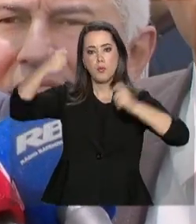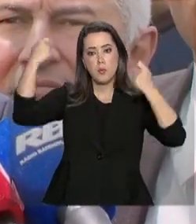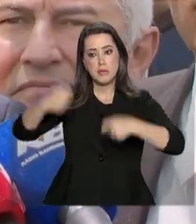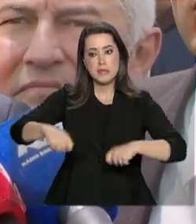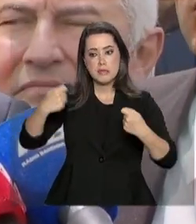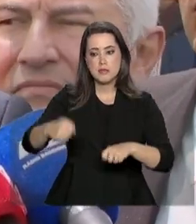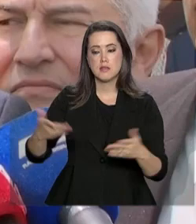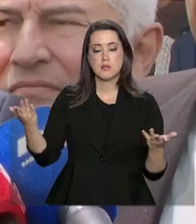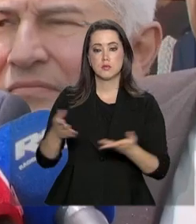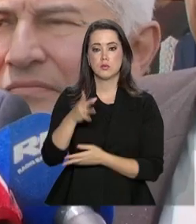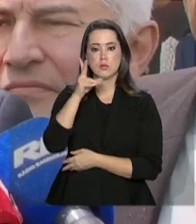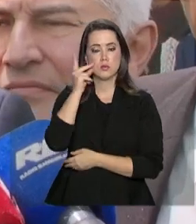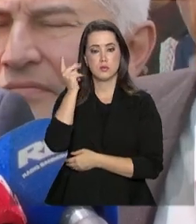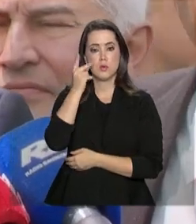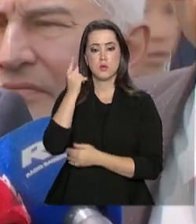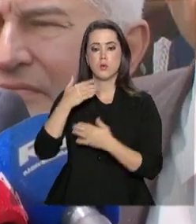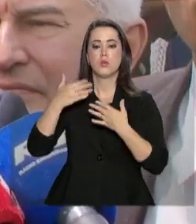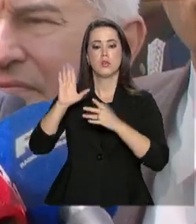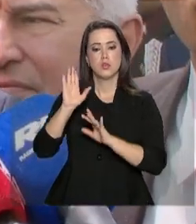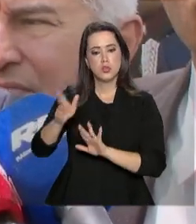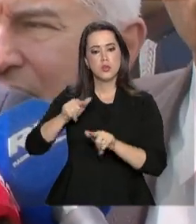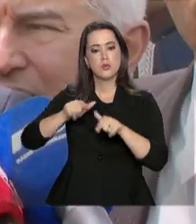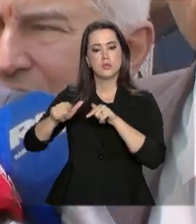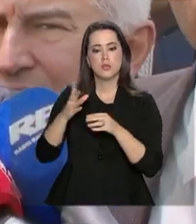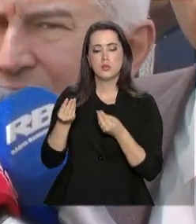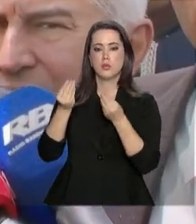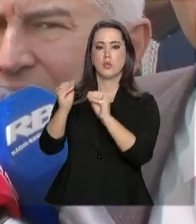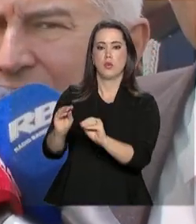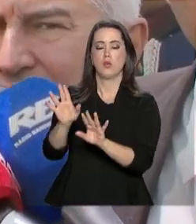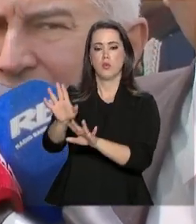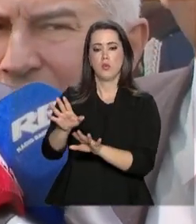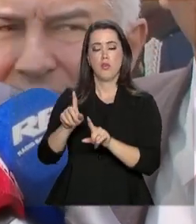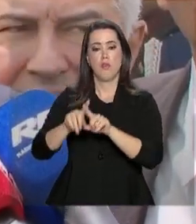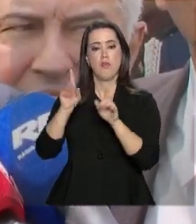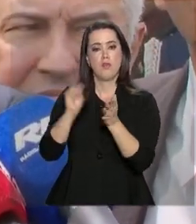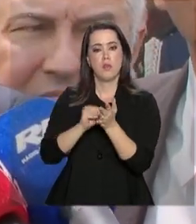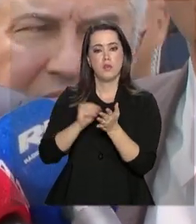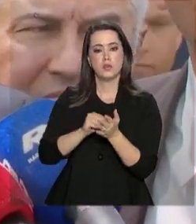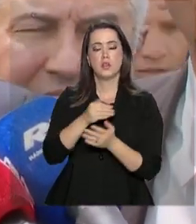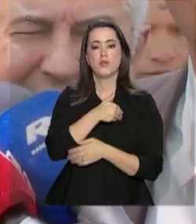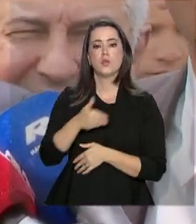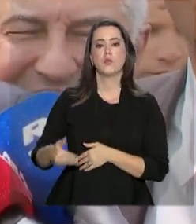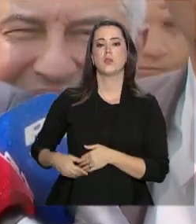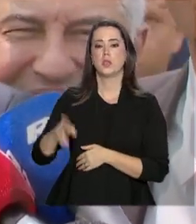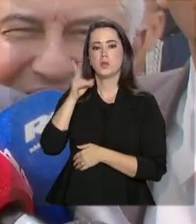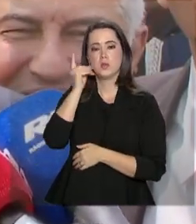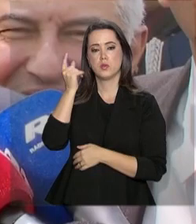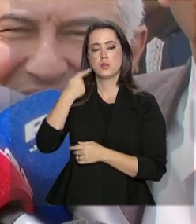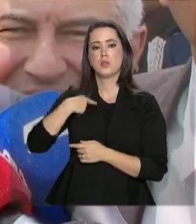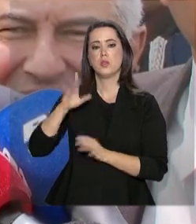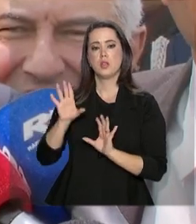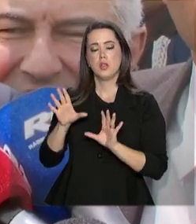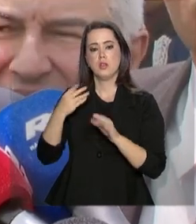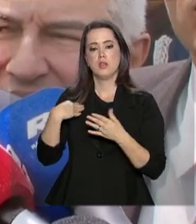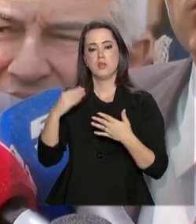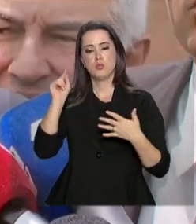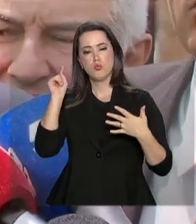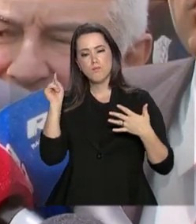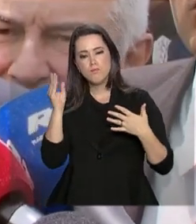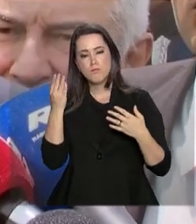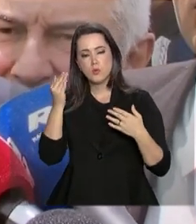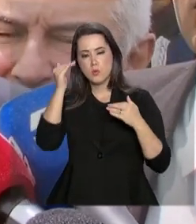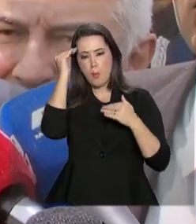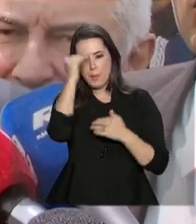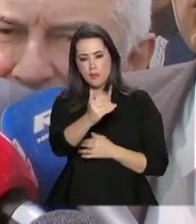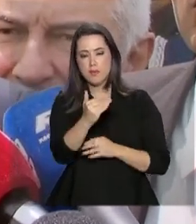nesse momento, tanto é que as medidas já foram tomadas, faltava por parte do governo do Ceará, ele realmente se enquadrar e